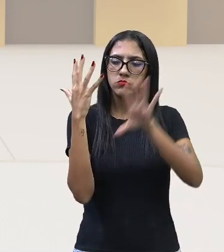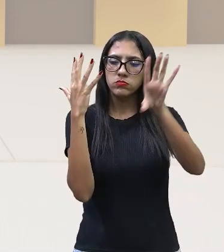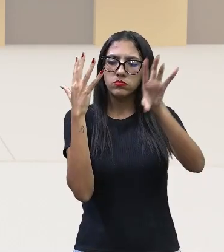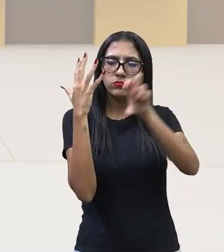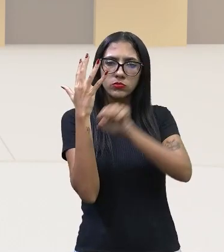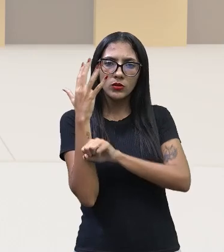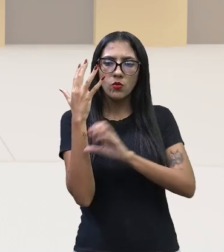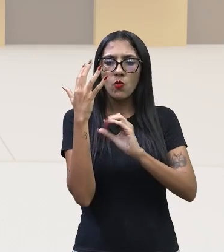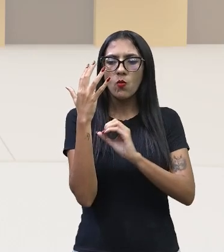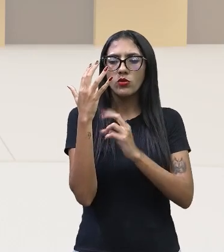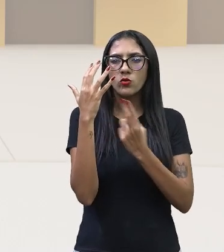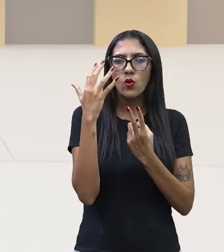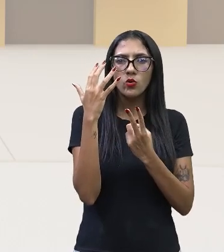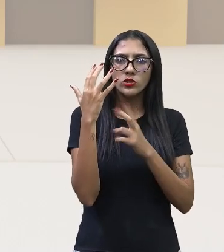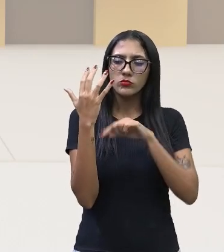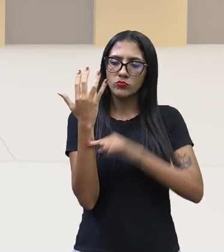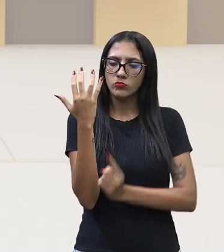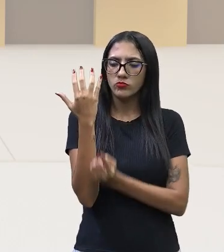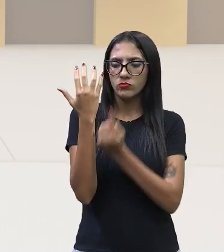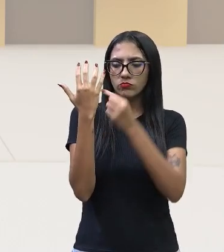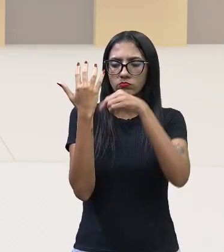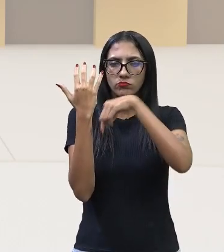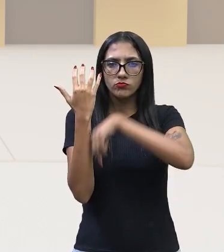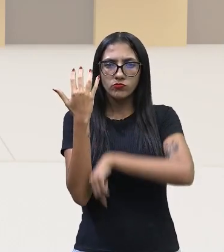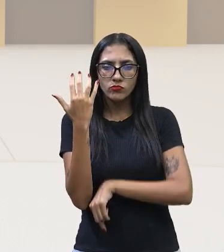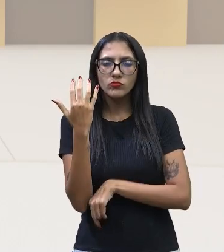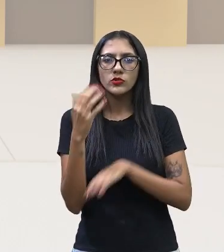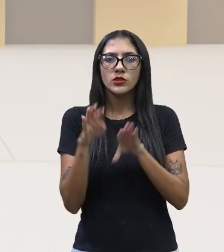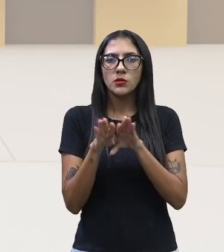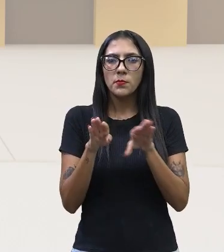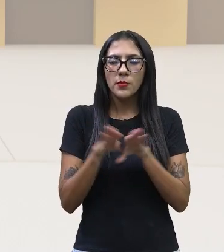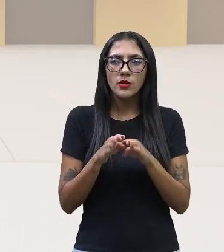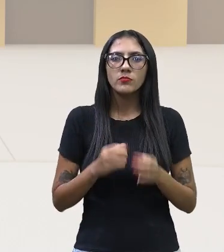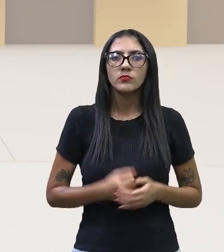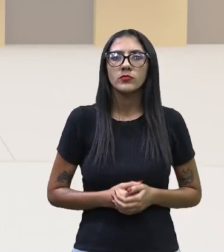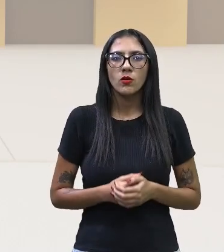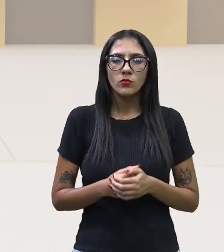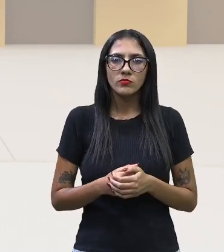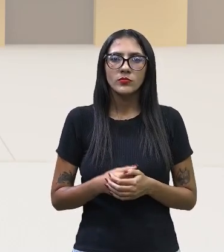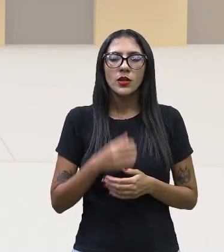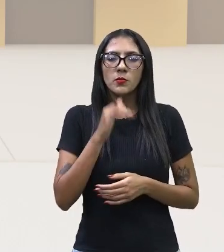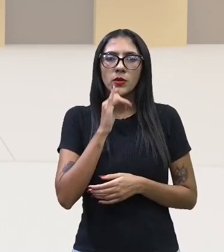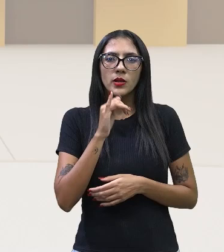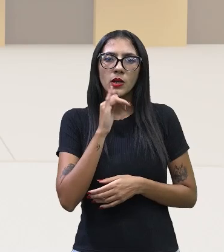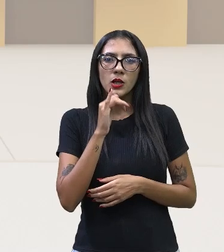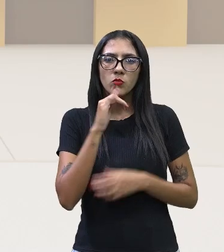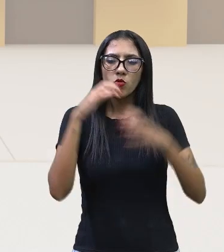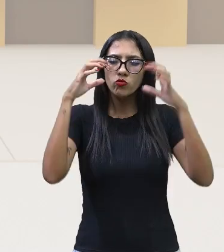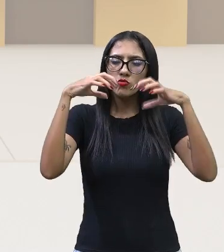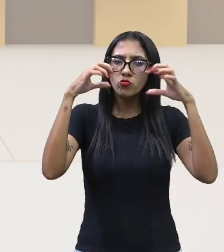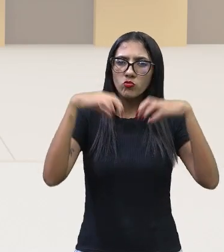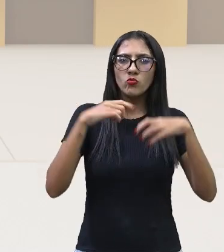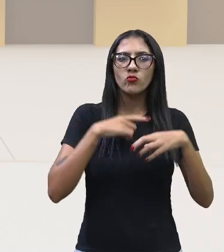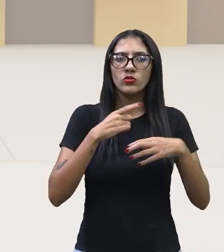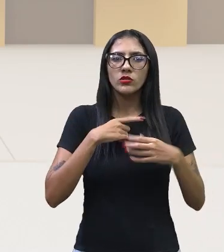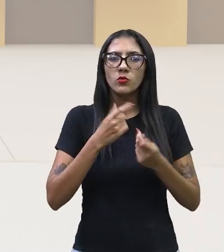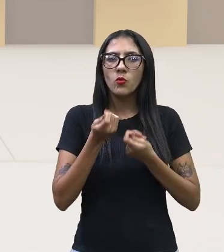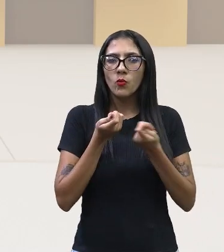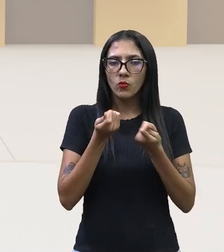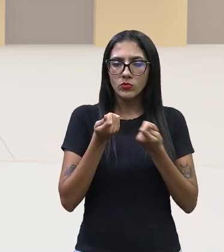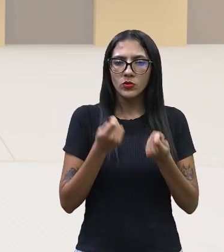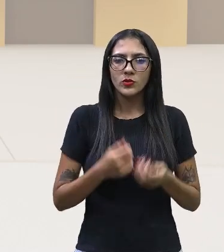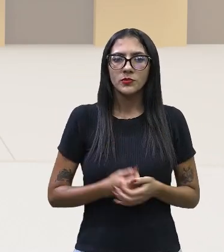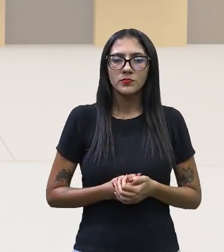atmosfera, faz assim com que haja ali um clima mais ameno. Sem a nossa floresta, com certeza a temperatura seria